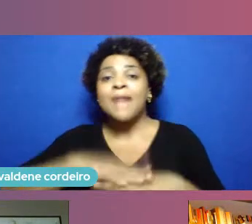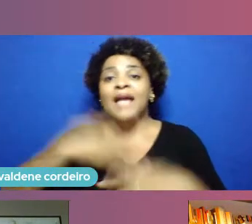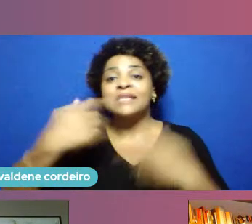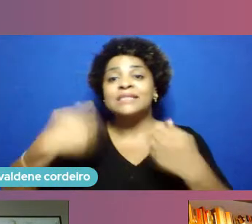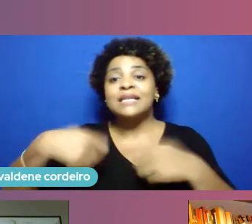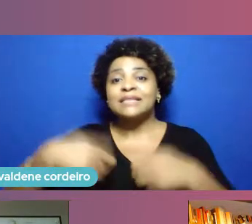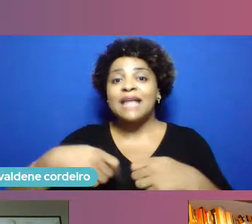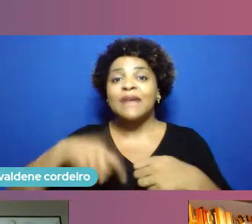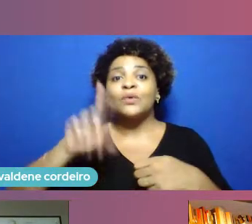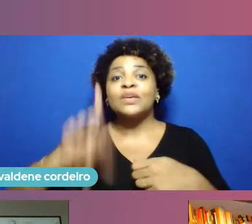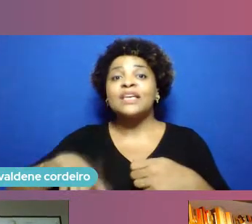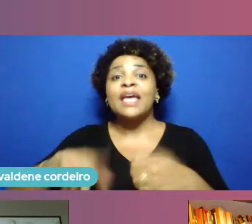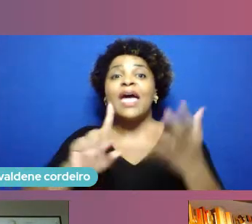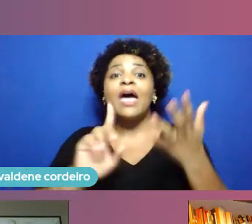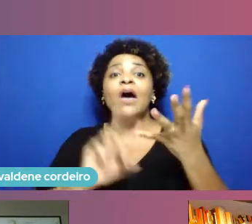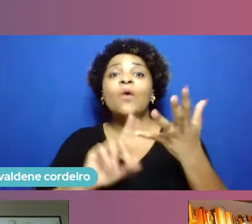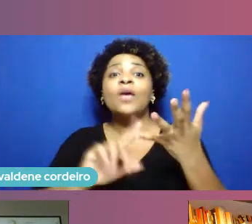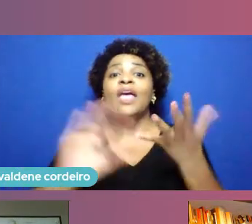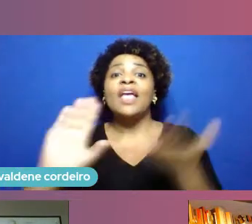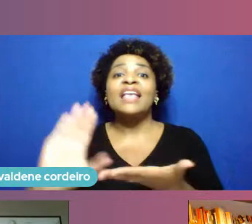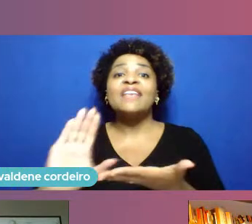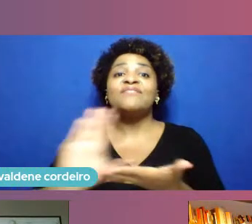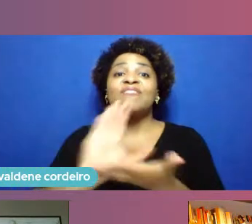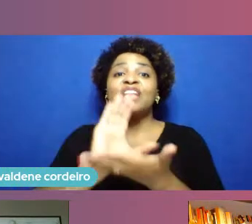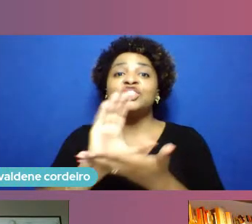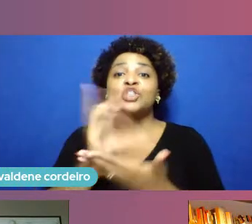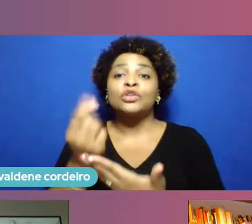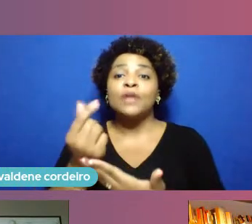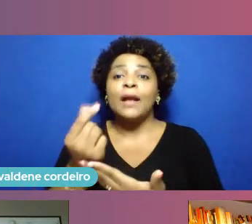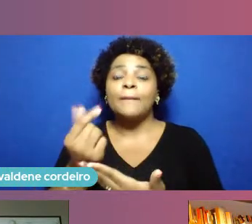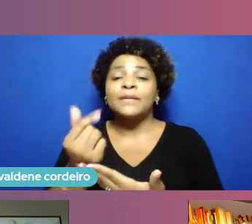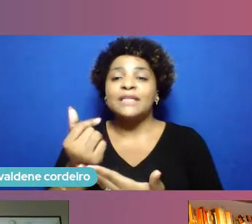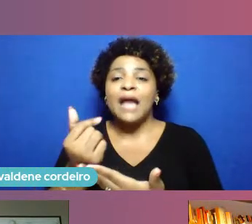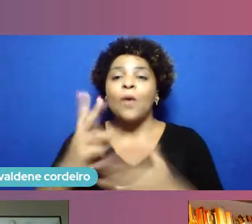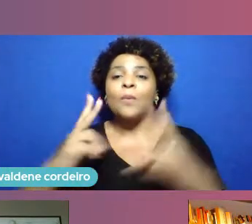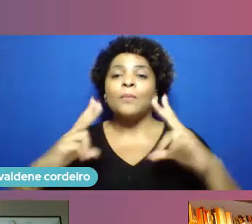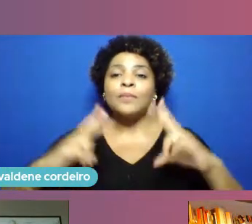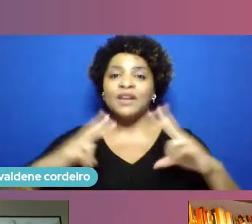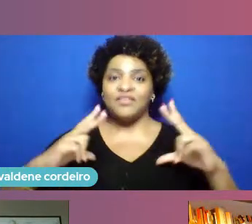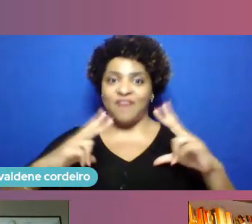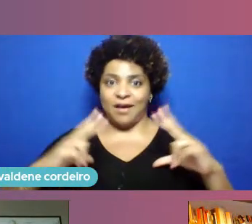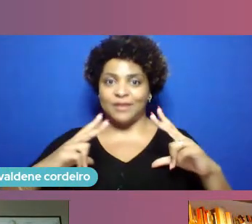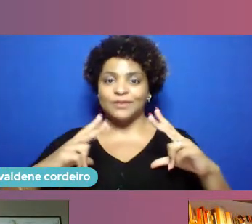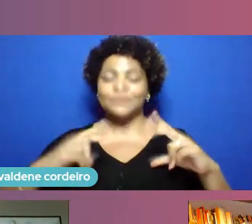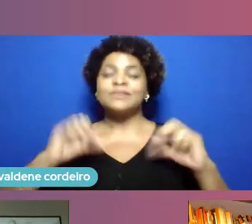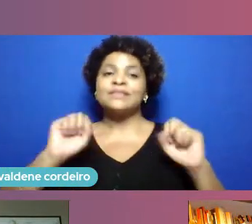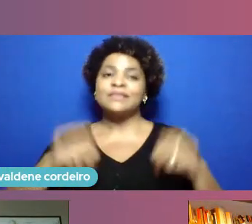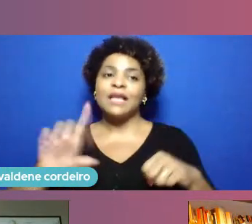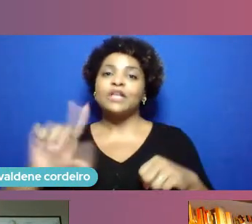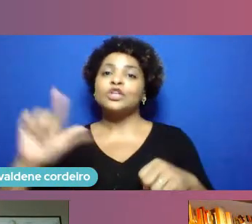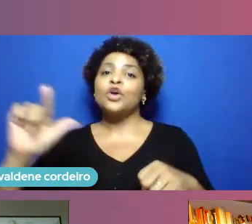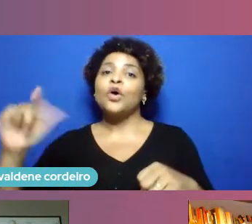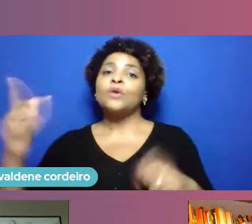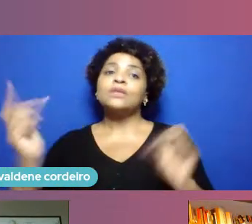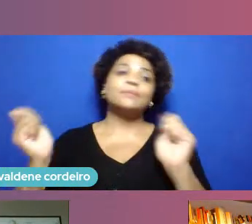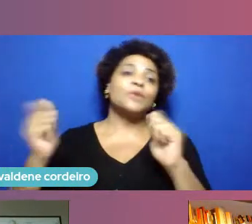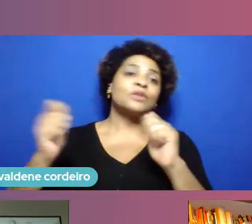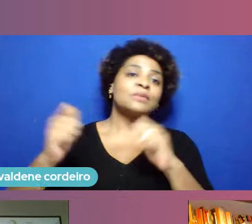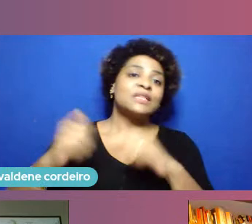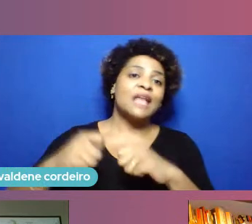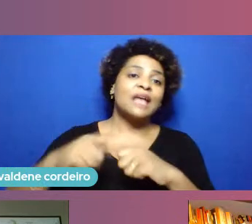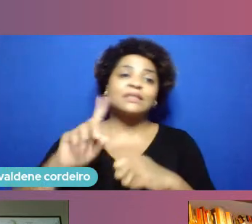investidor do capital privado venture capital e outras possibilidades também que é absolutamente